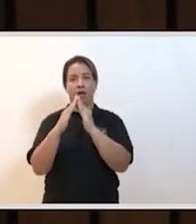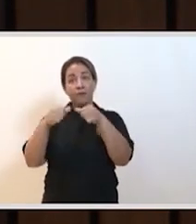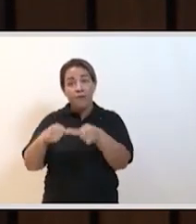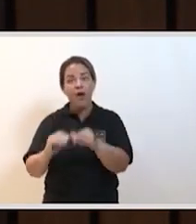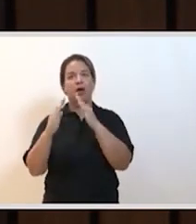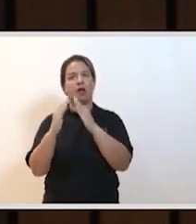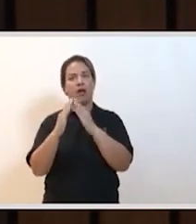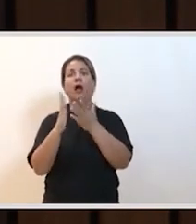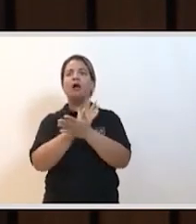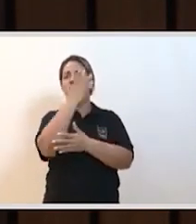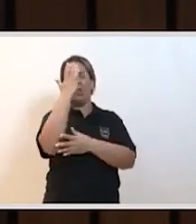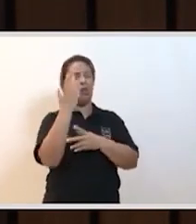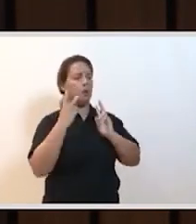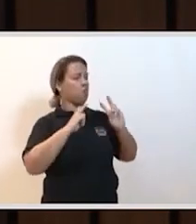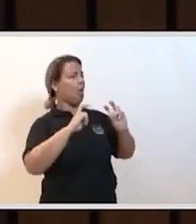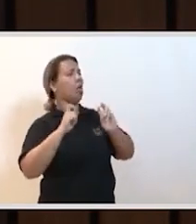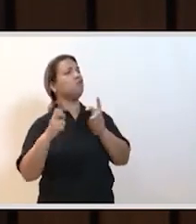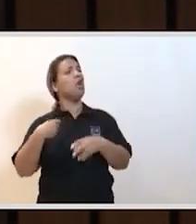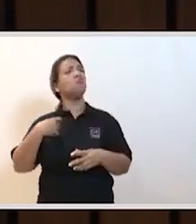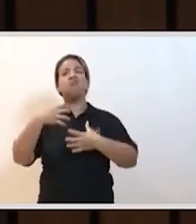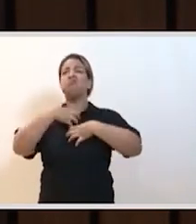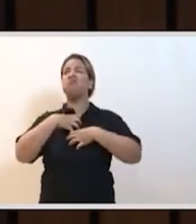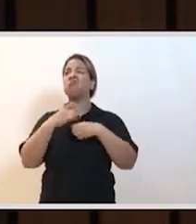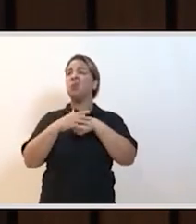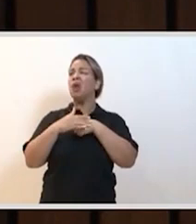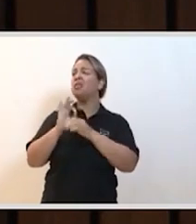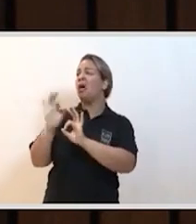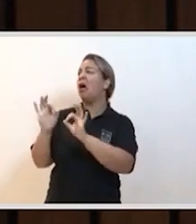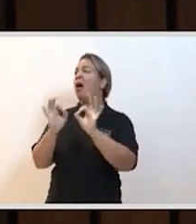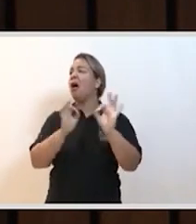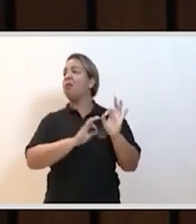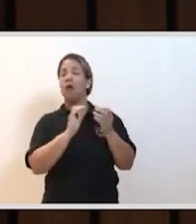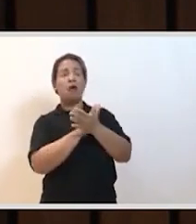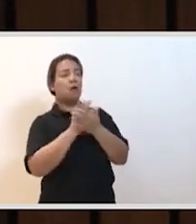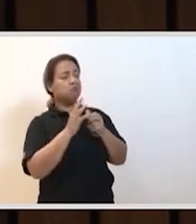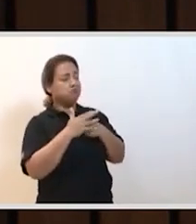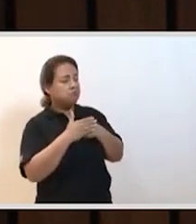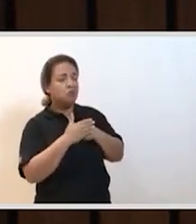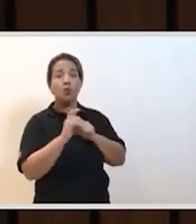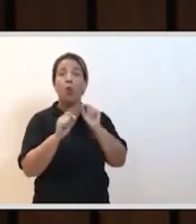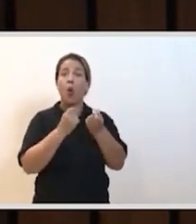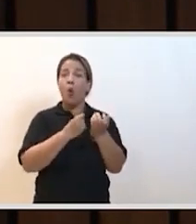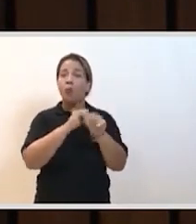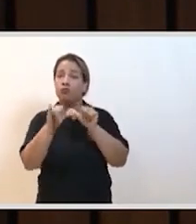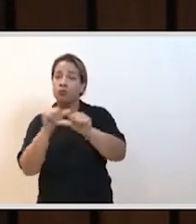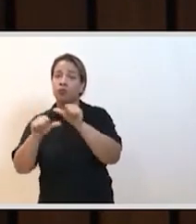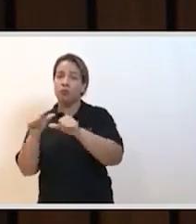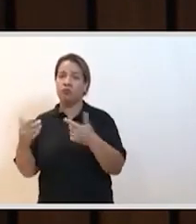não perceberem que estão infectadas por óleos sintomas ou por poucos sintomas ou por apresentações atípicas. Próximo, por favor.